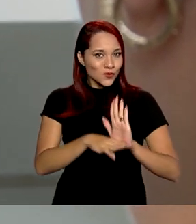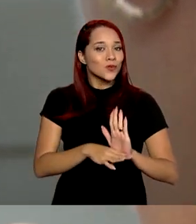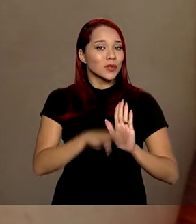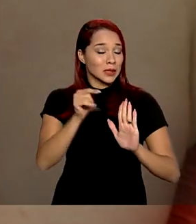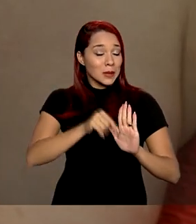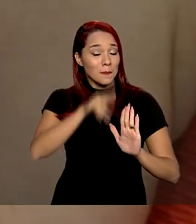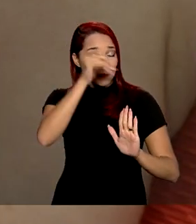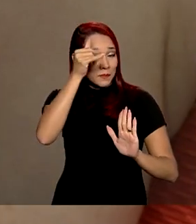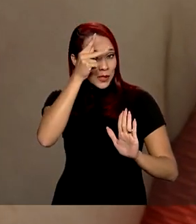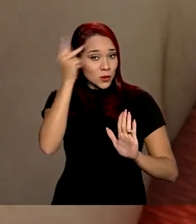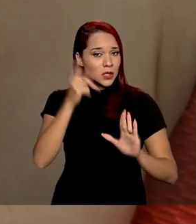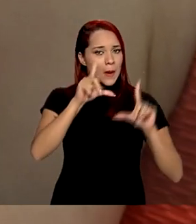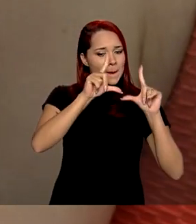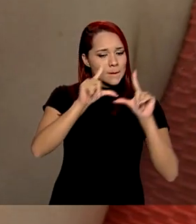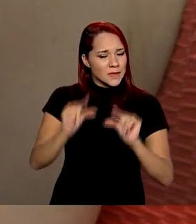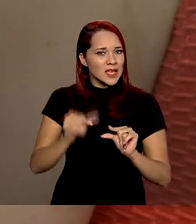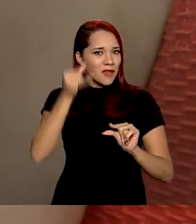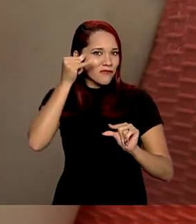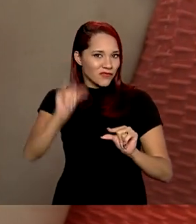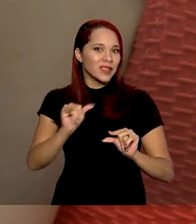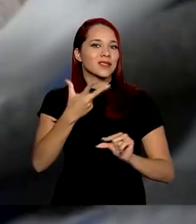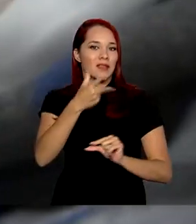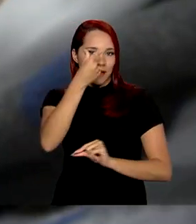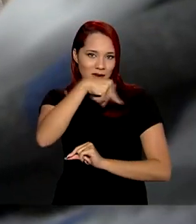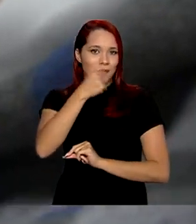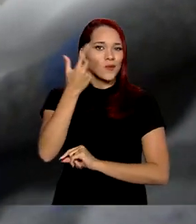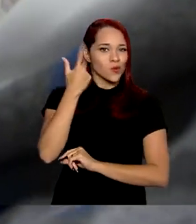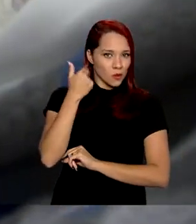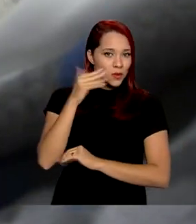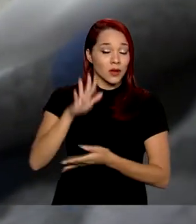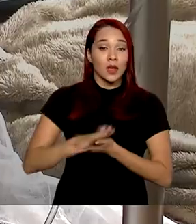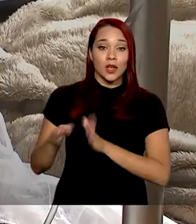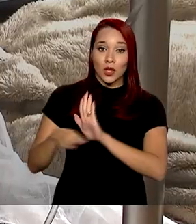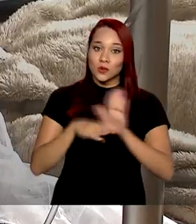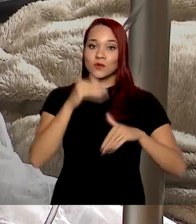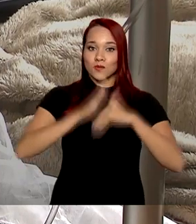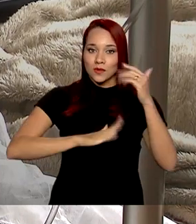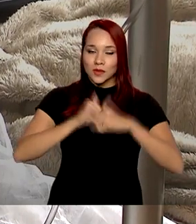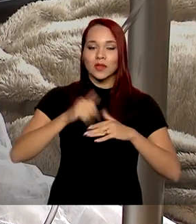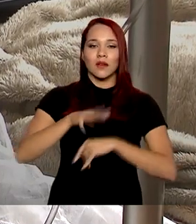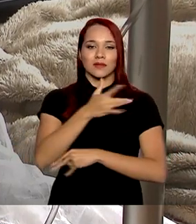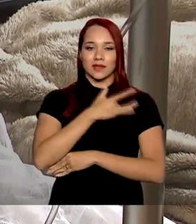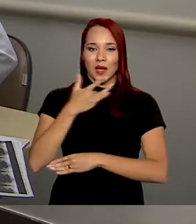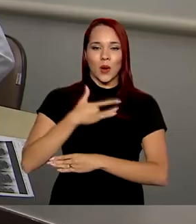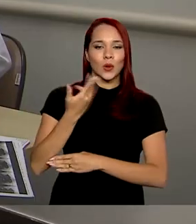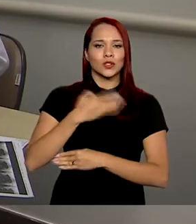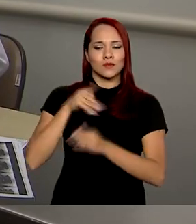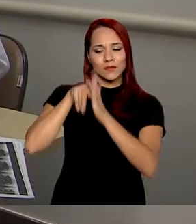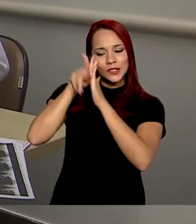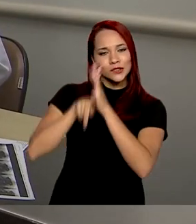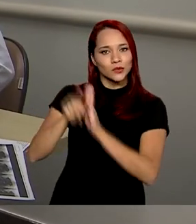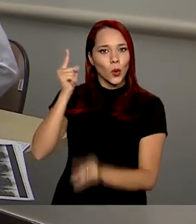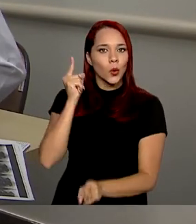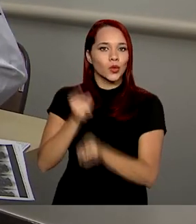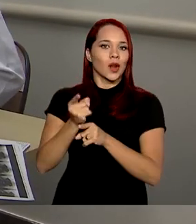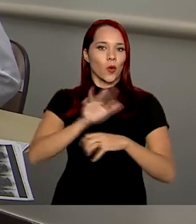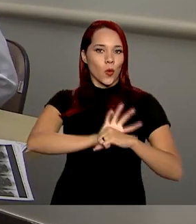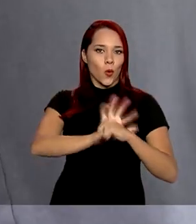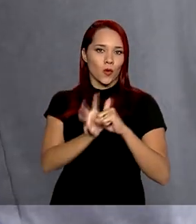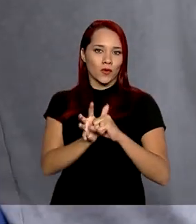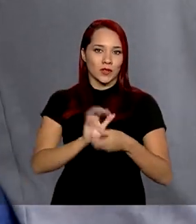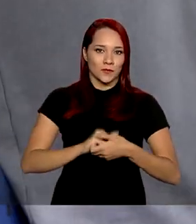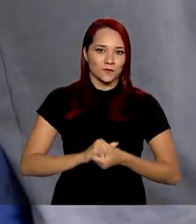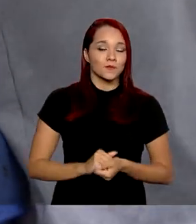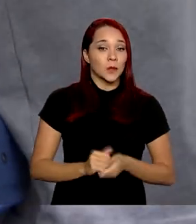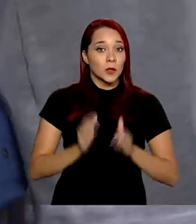menos pessoas peguem gripe comum, o que ajuda os profissionais de saúde no diagnóstico da Covid-19,